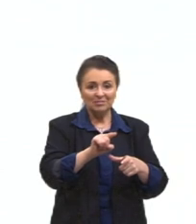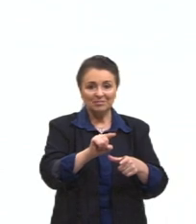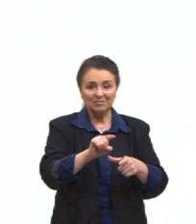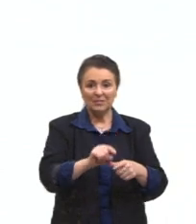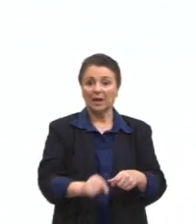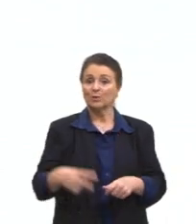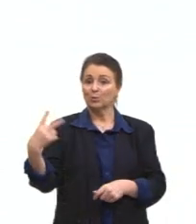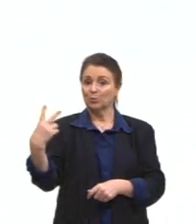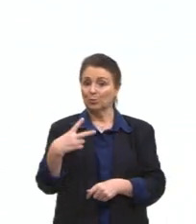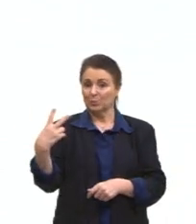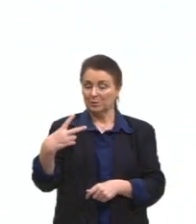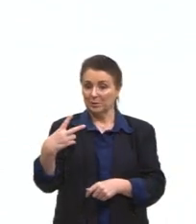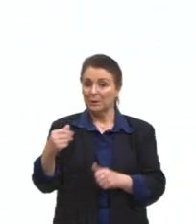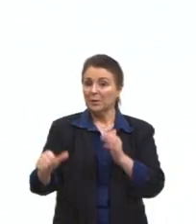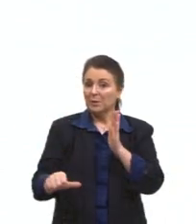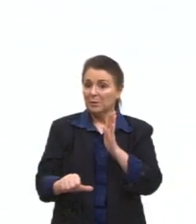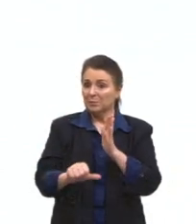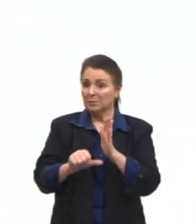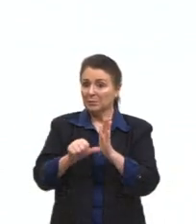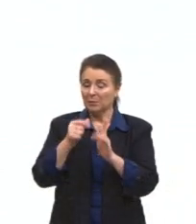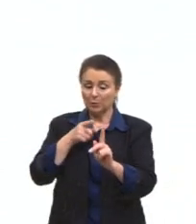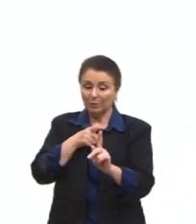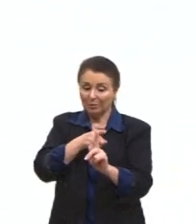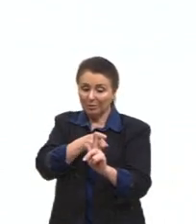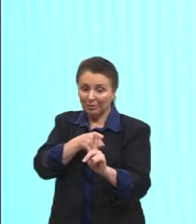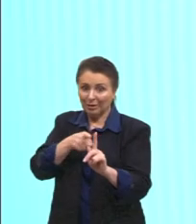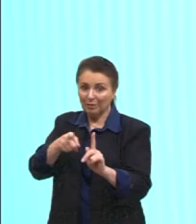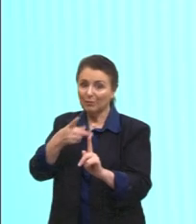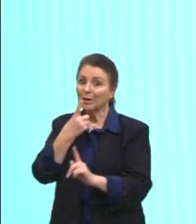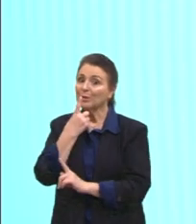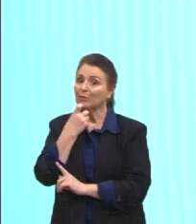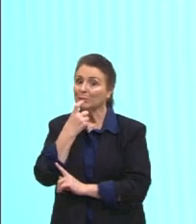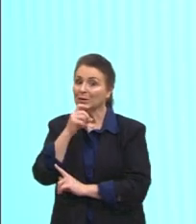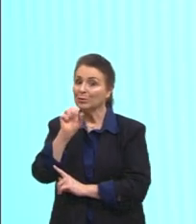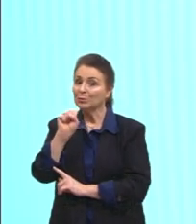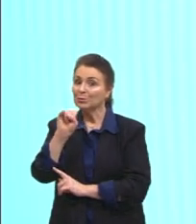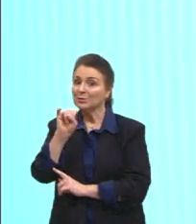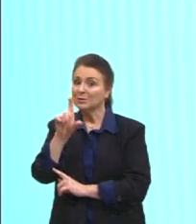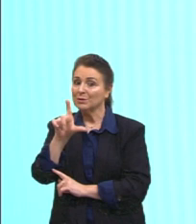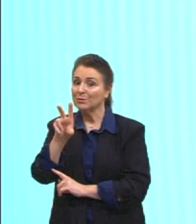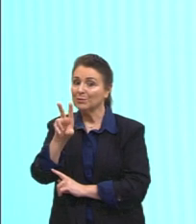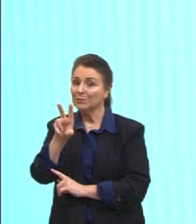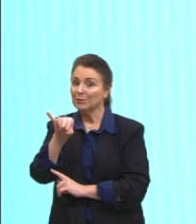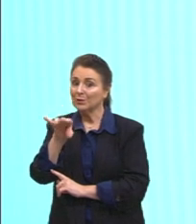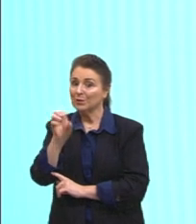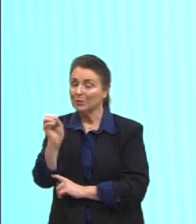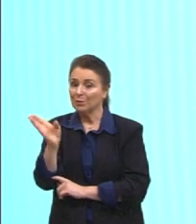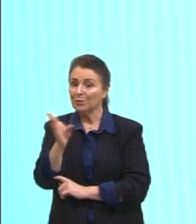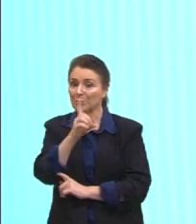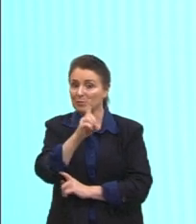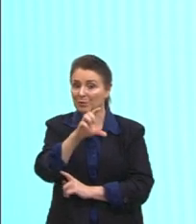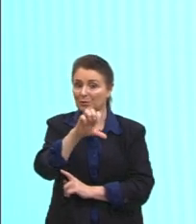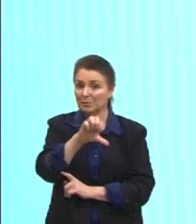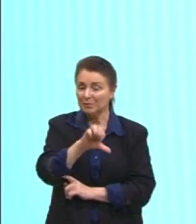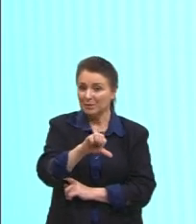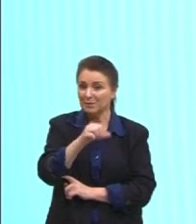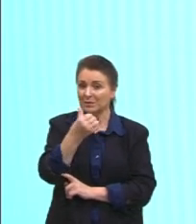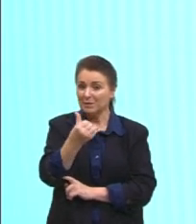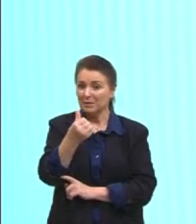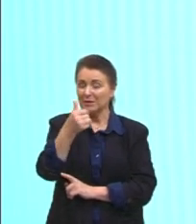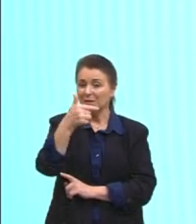obras. Uma, Desvio para o Vermelho, do Silvio Meirelles, 1967, 1984,